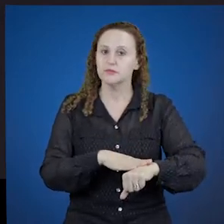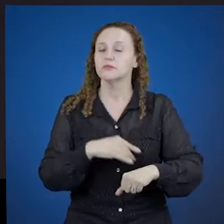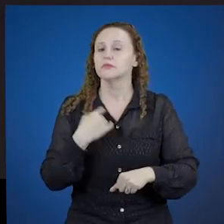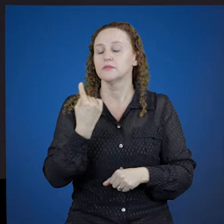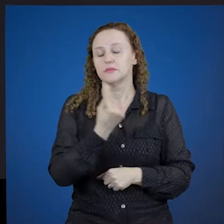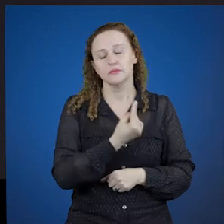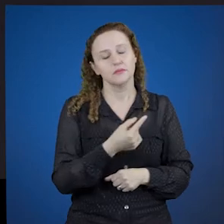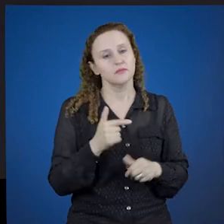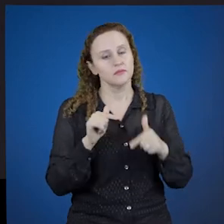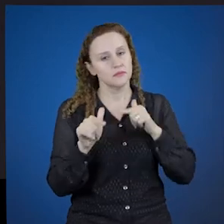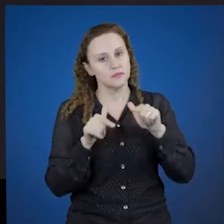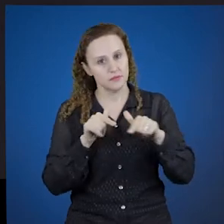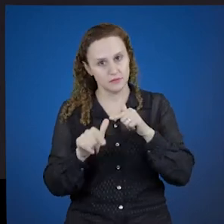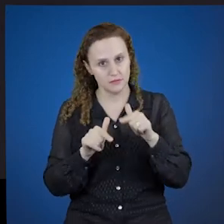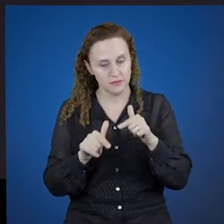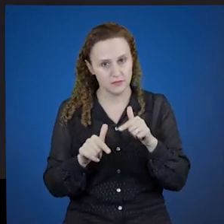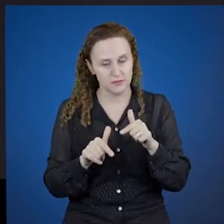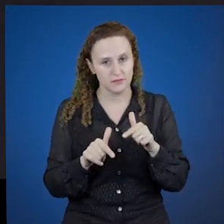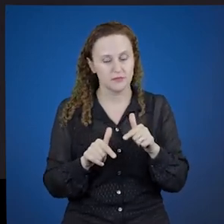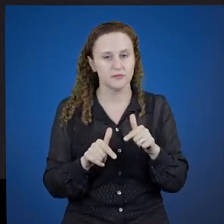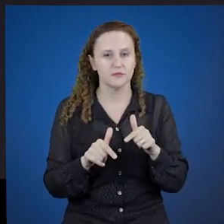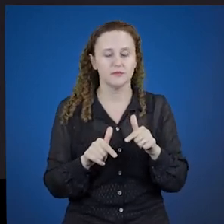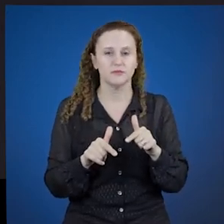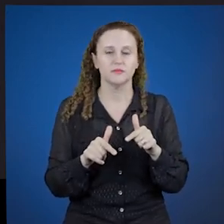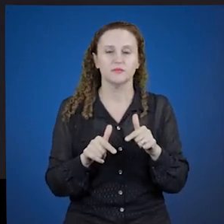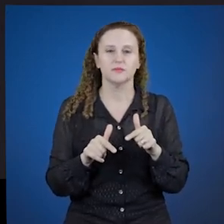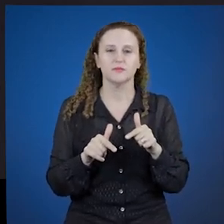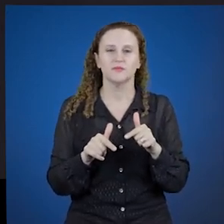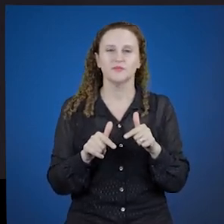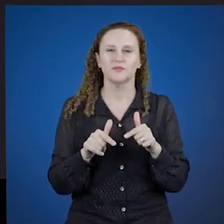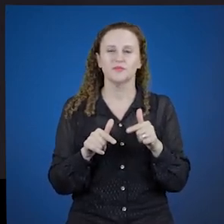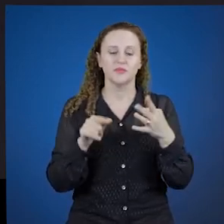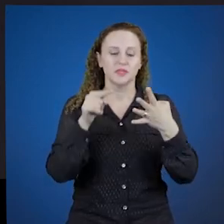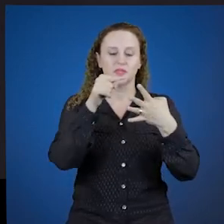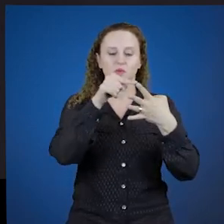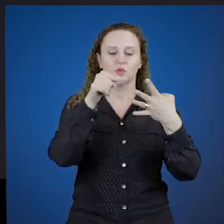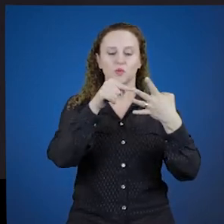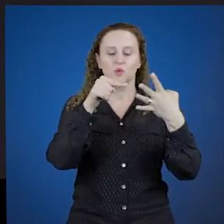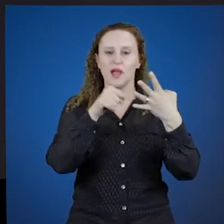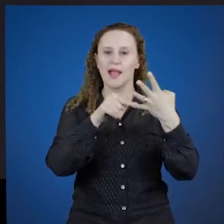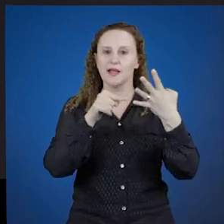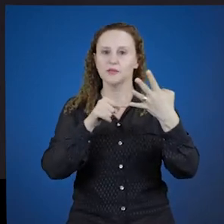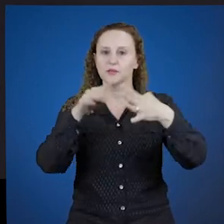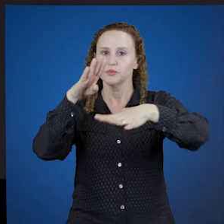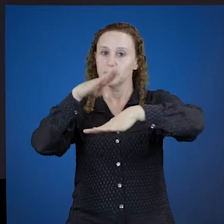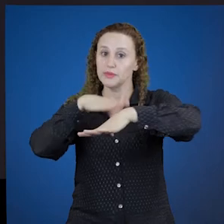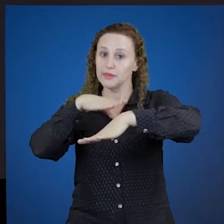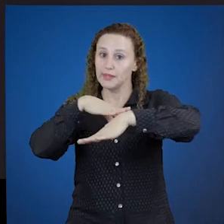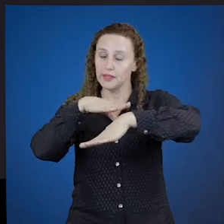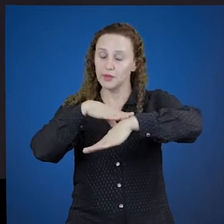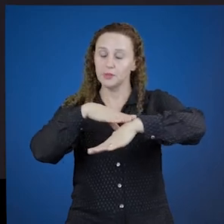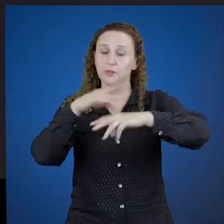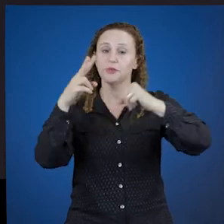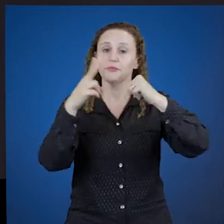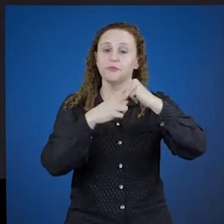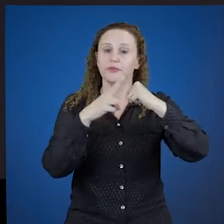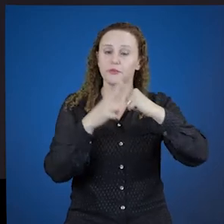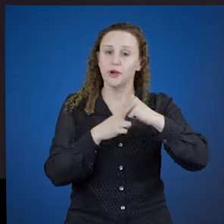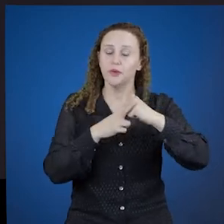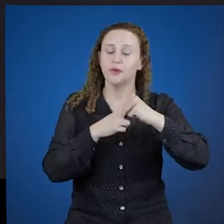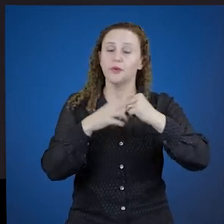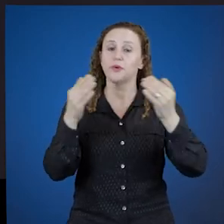verbo, nós vamos trabalhar inicialmente com apenas quatro tempos verbais. Quais sejam?